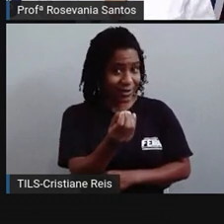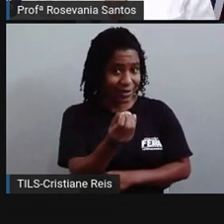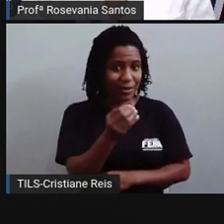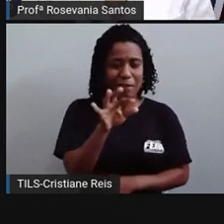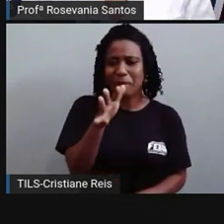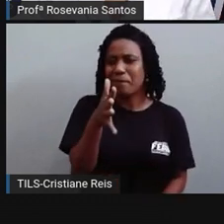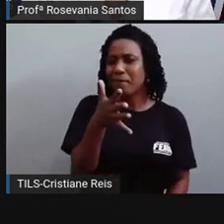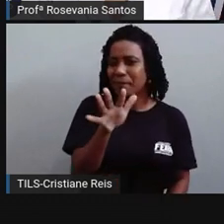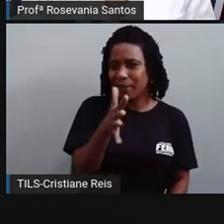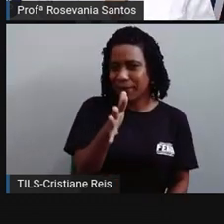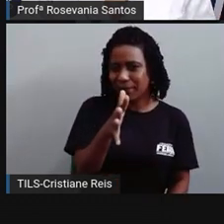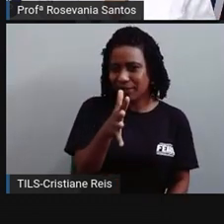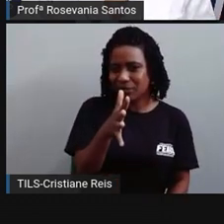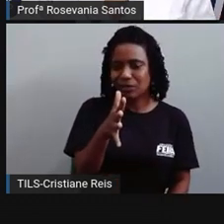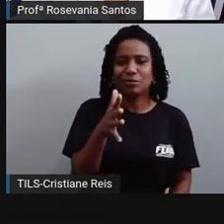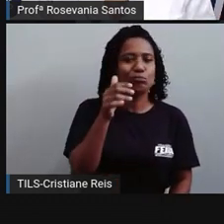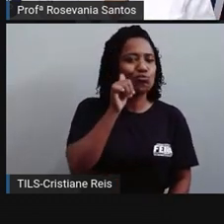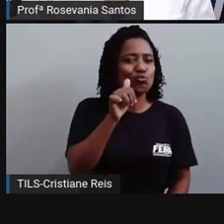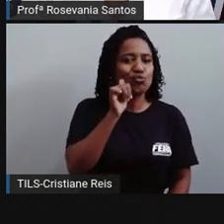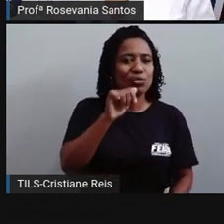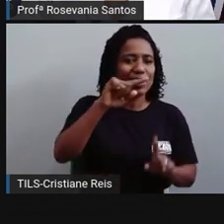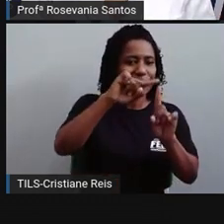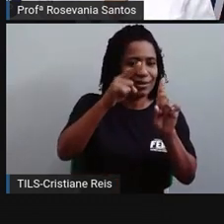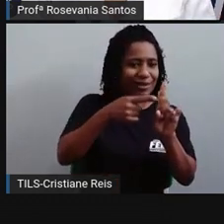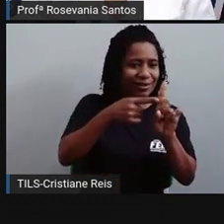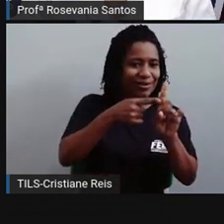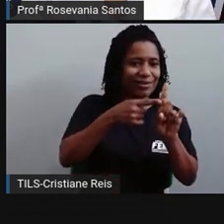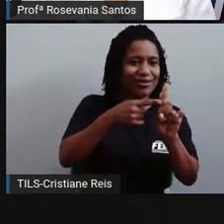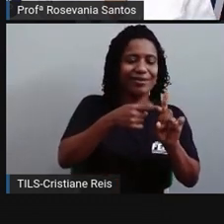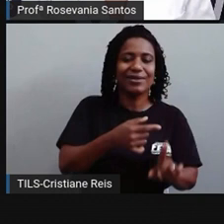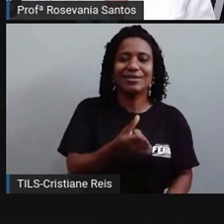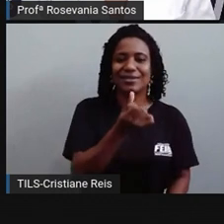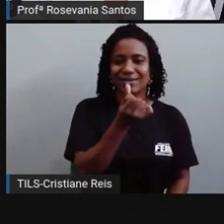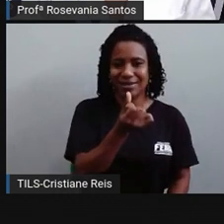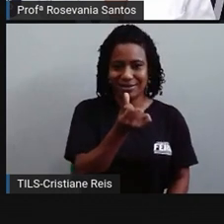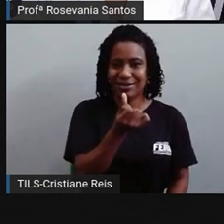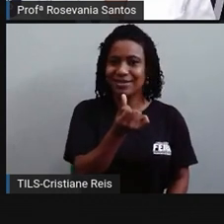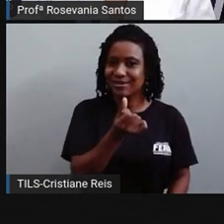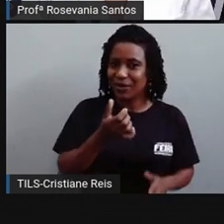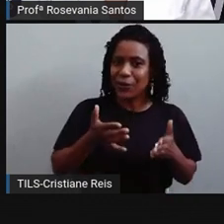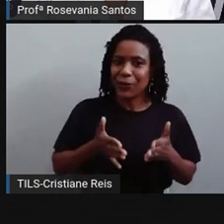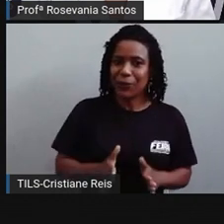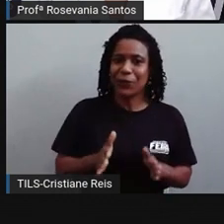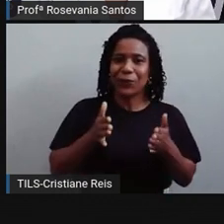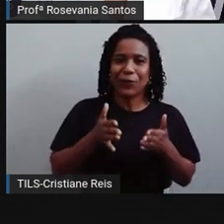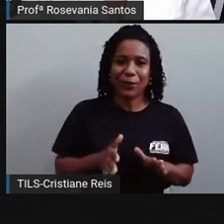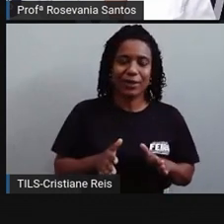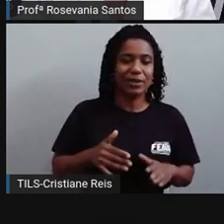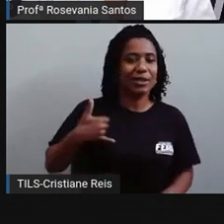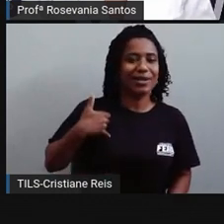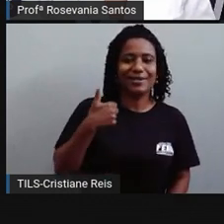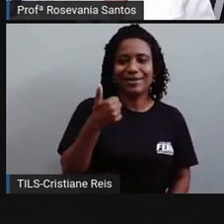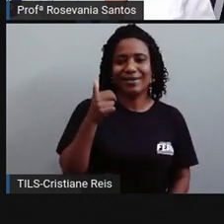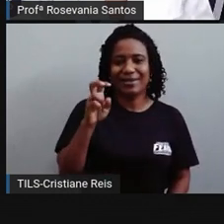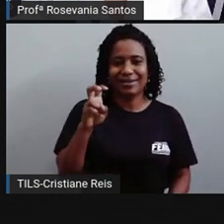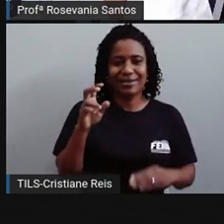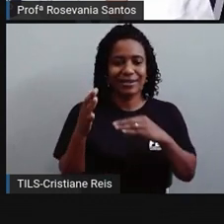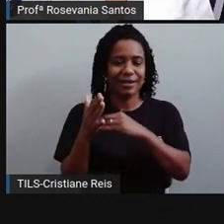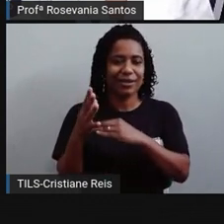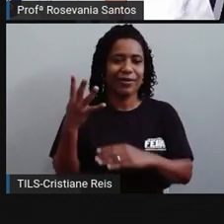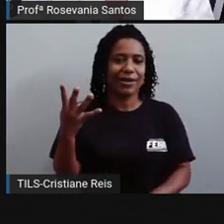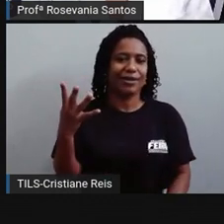em média, a mulher tinha seis filhos, né. Isso, gente, eu estou falando da população de 15 até os 49 anos, viu.